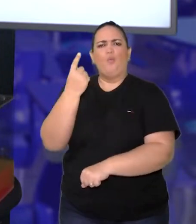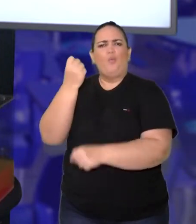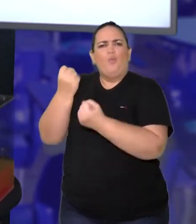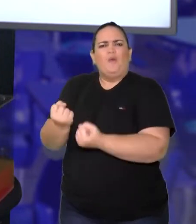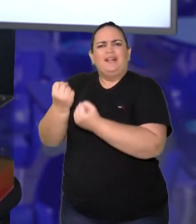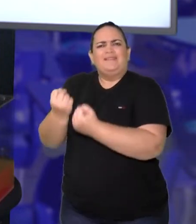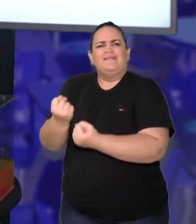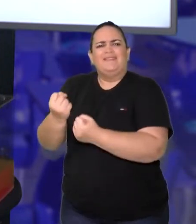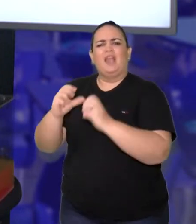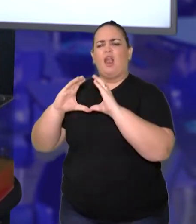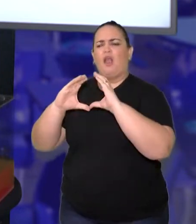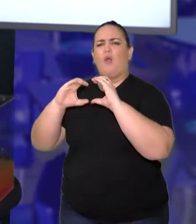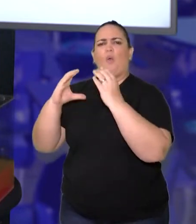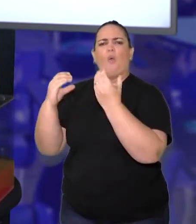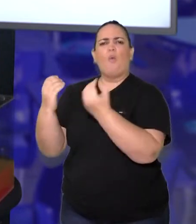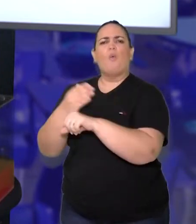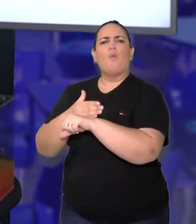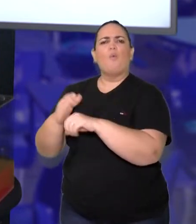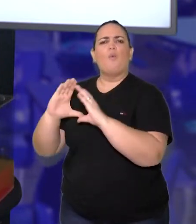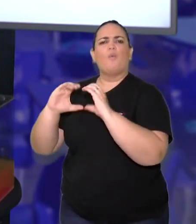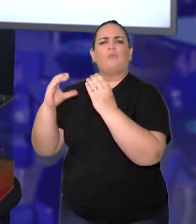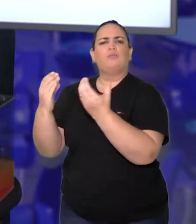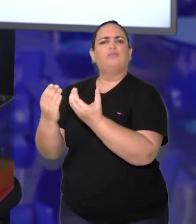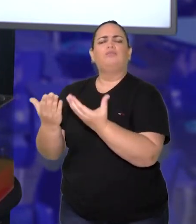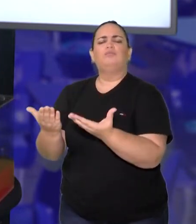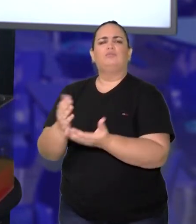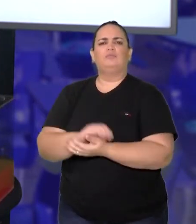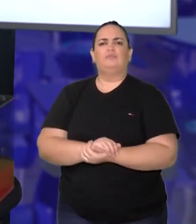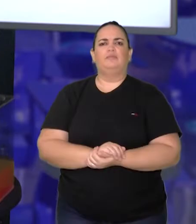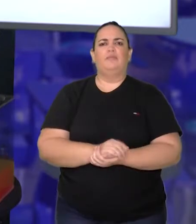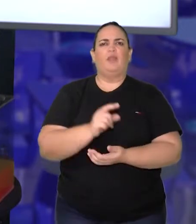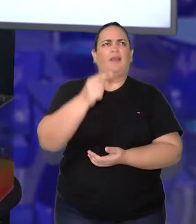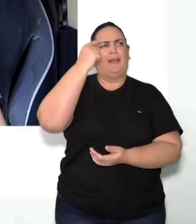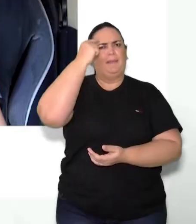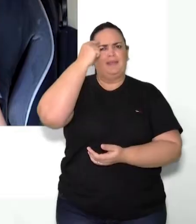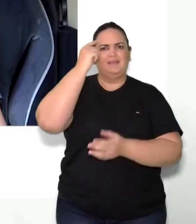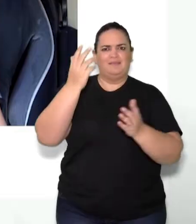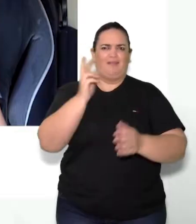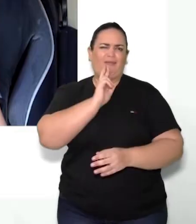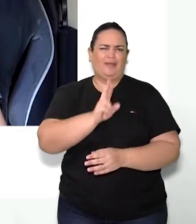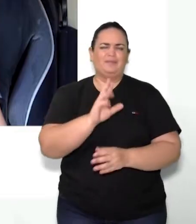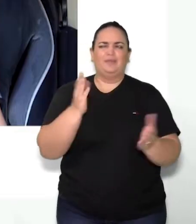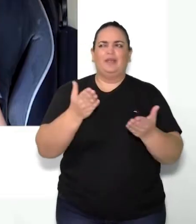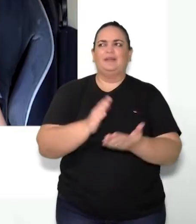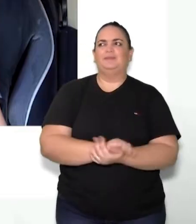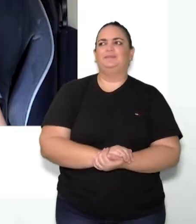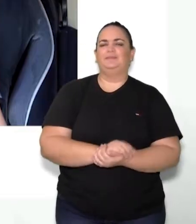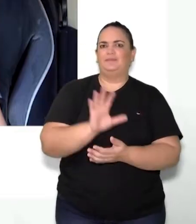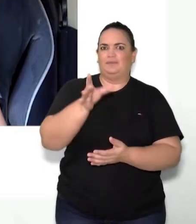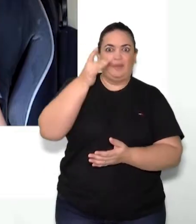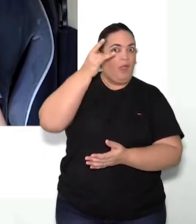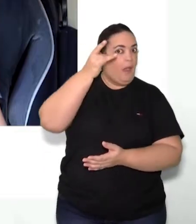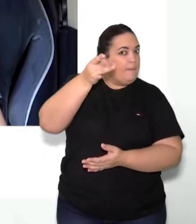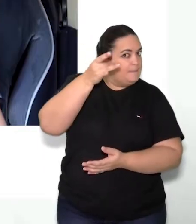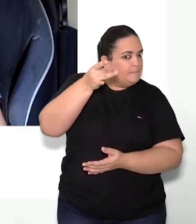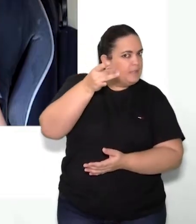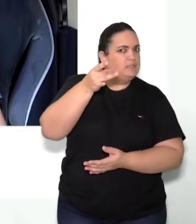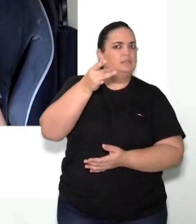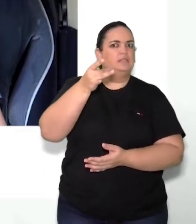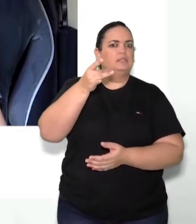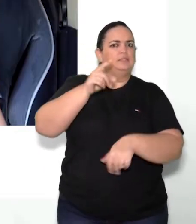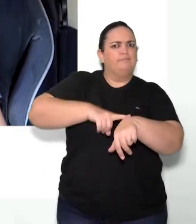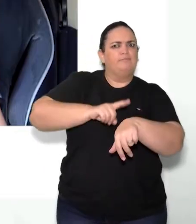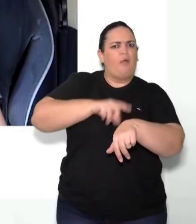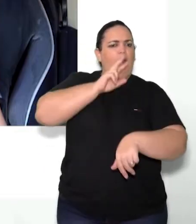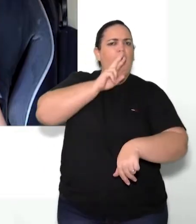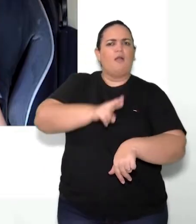Dá um tempinho para vocês pensarem e vamos às respostas. Muita atenção na hora de responder, por